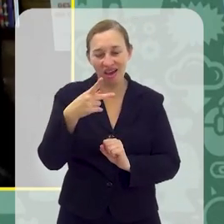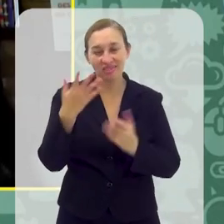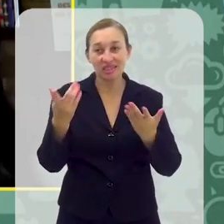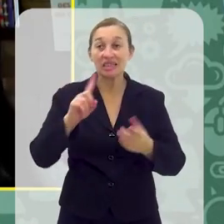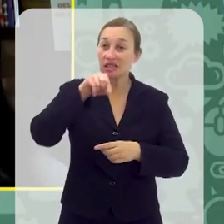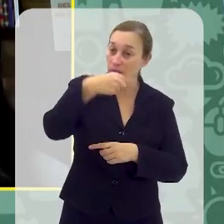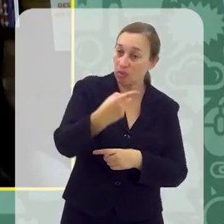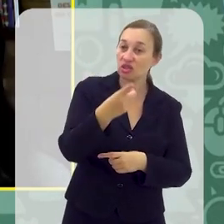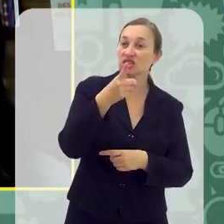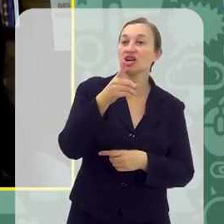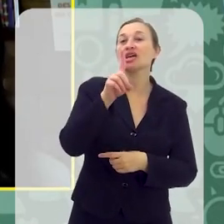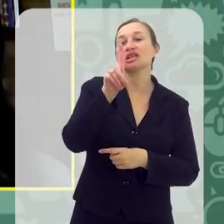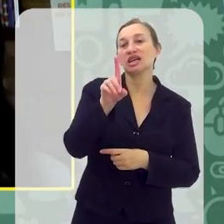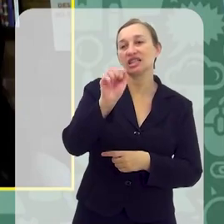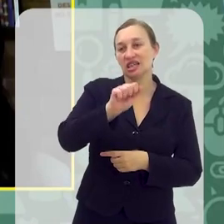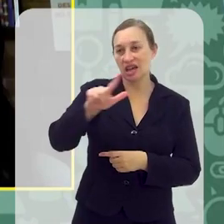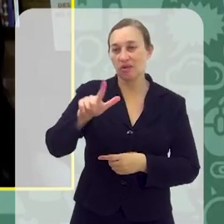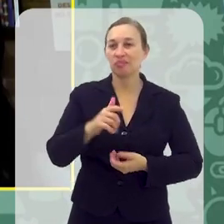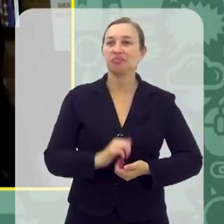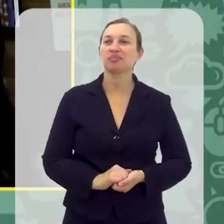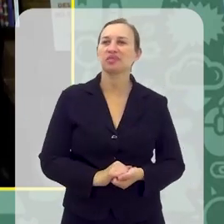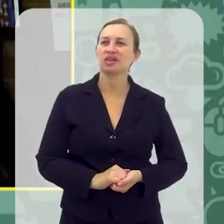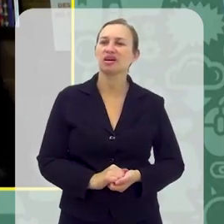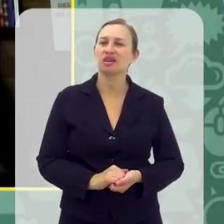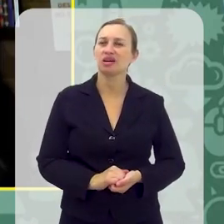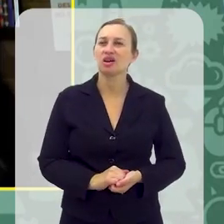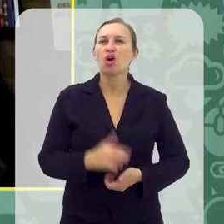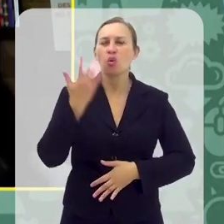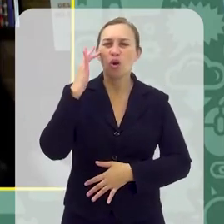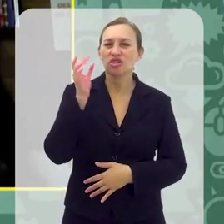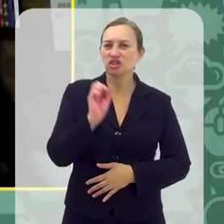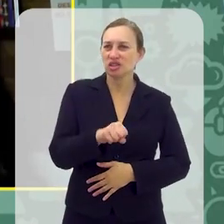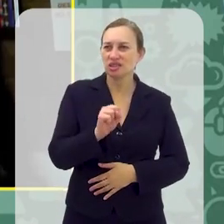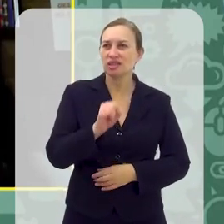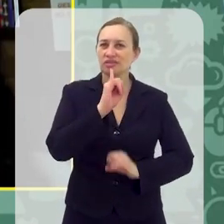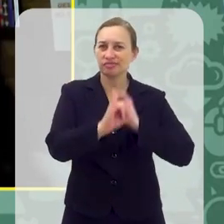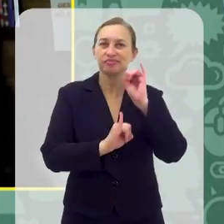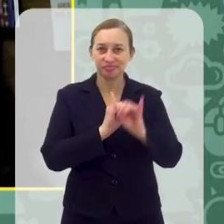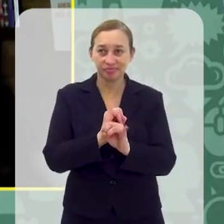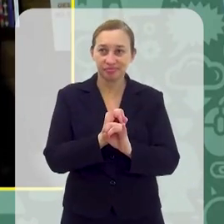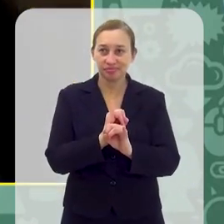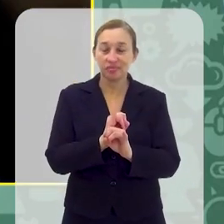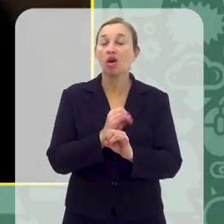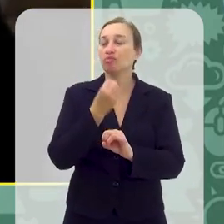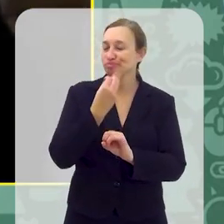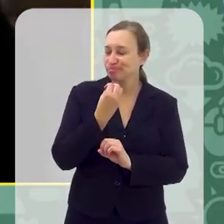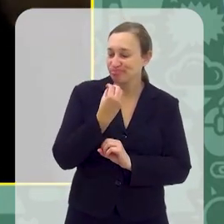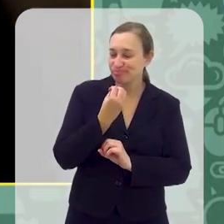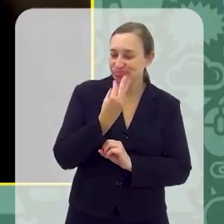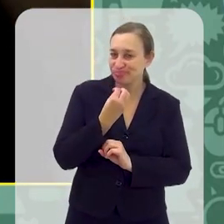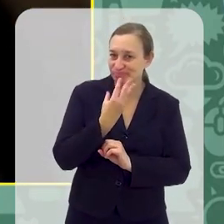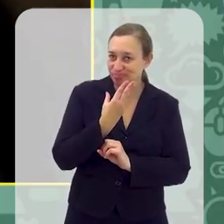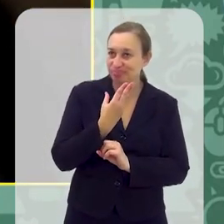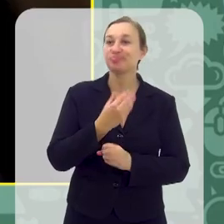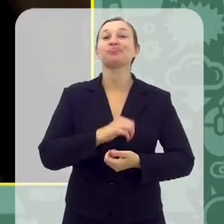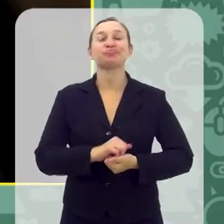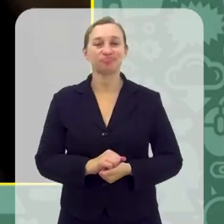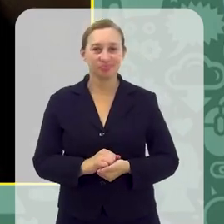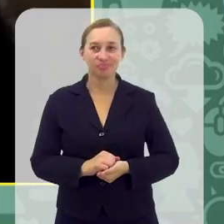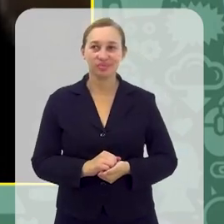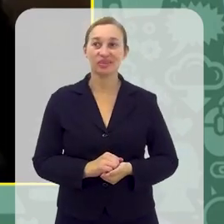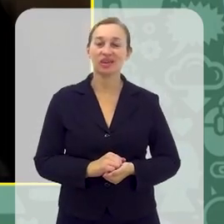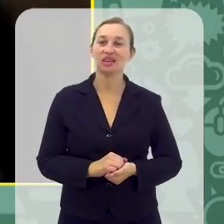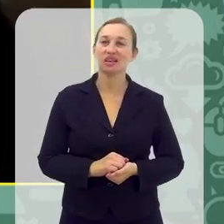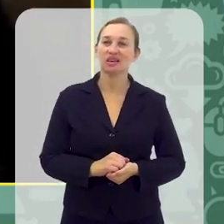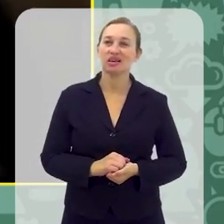em fala, e depois o doutor Daniel, por favor. Eu acho que sim, a internet tem uma ferramenta muito boa, né? Acho que a gente